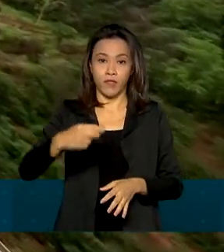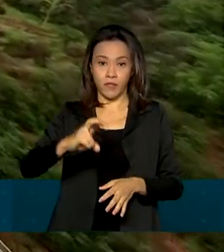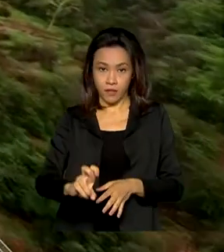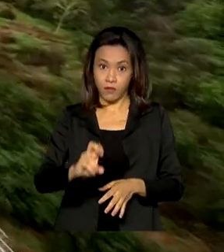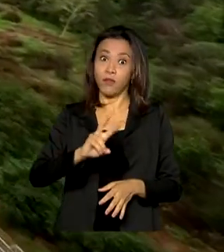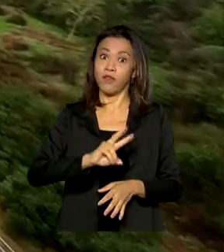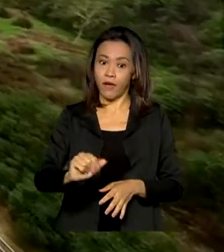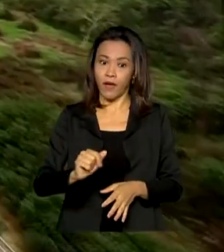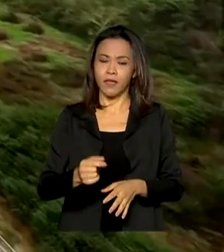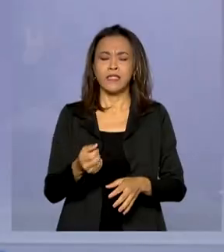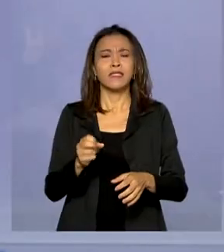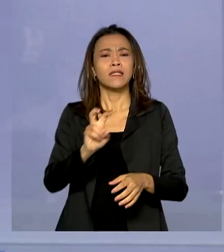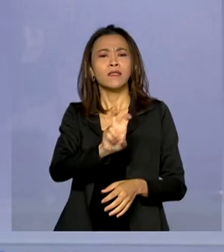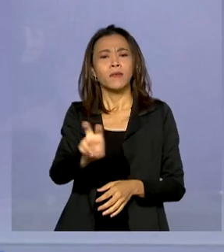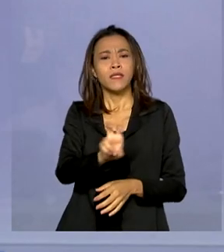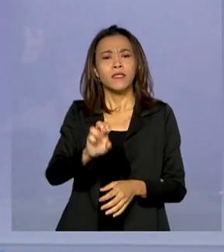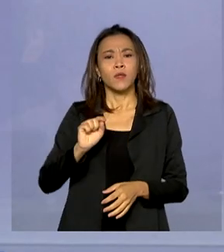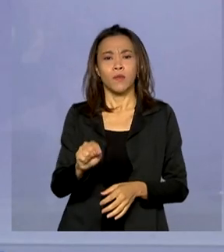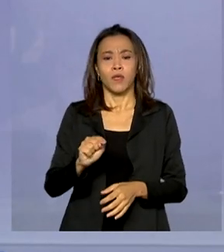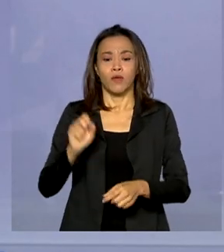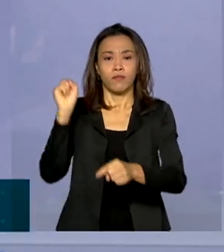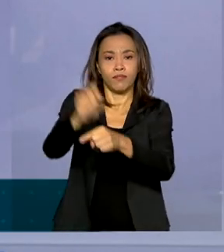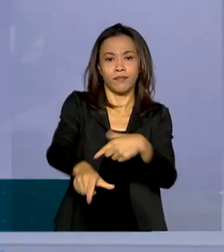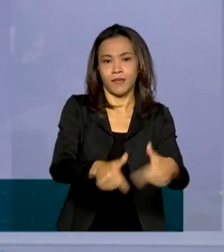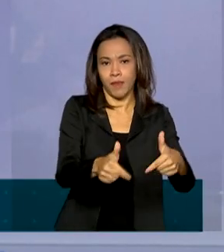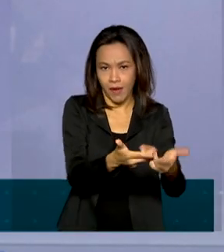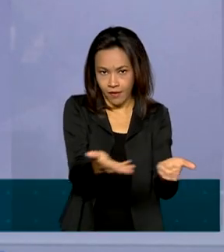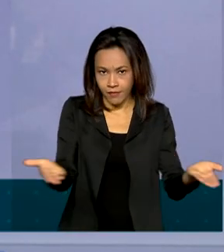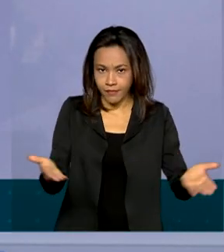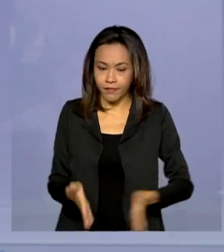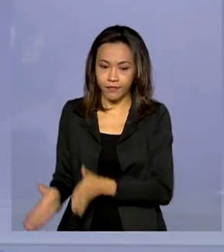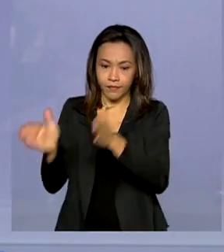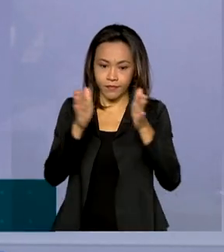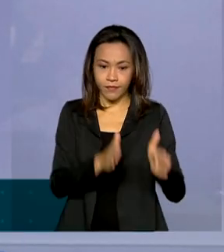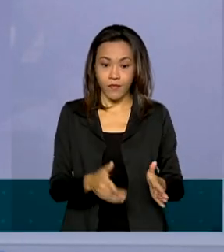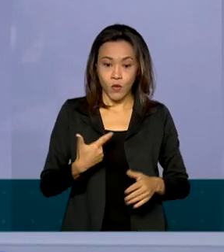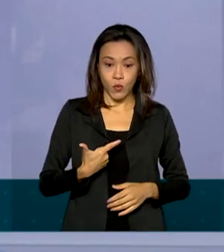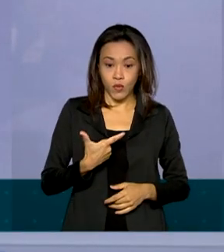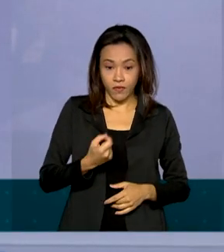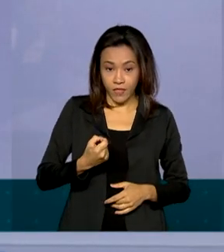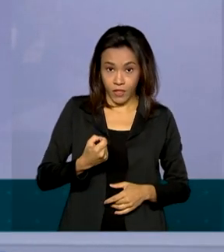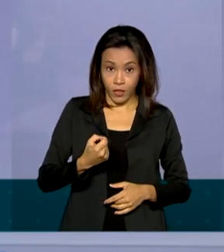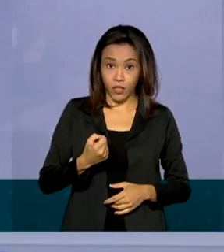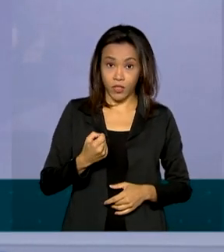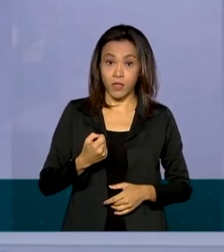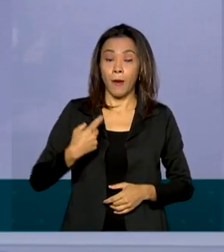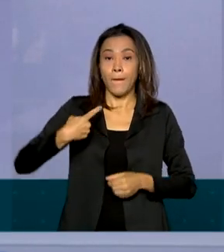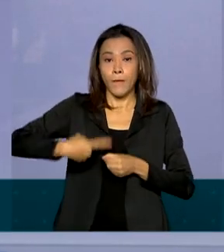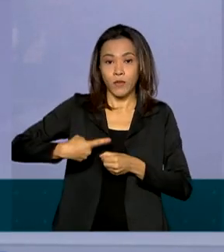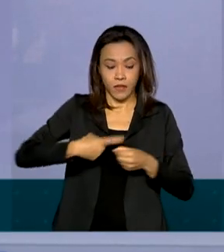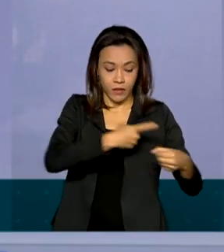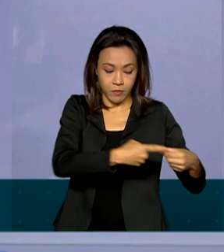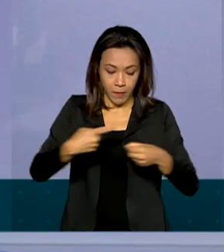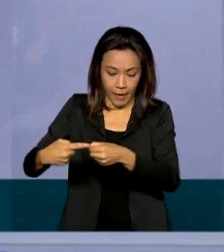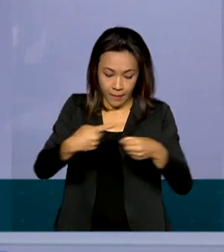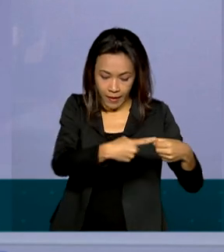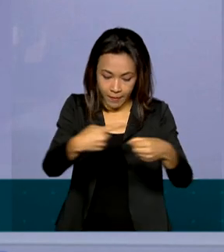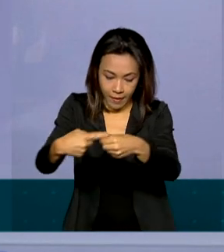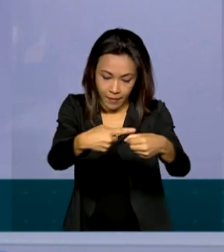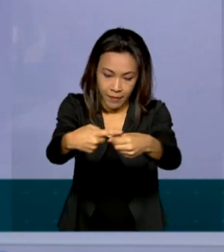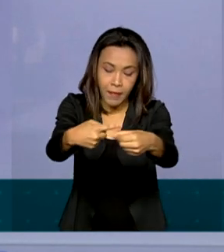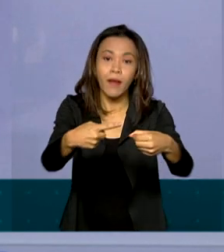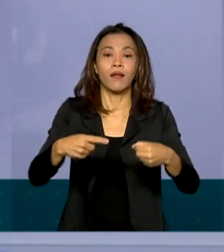55 mil empregos. Os 20 municípios entre Caetité e Leos podem ter a certeza